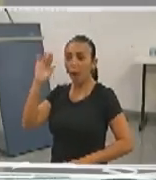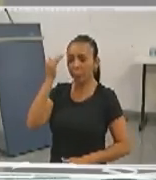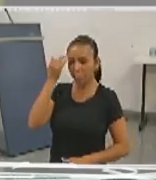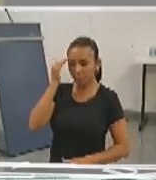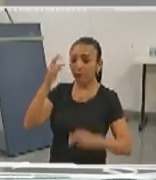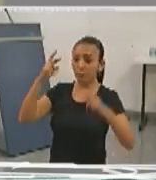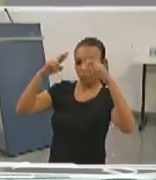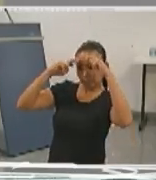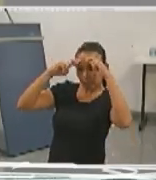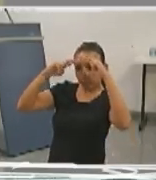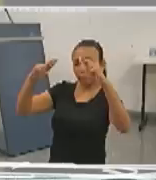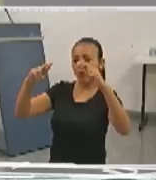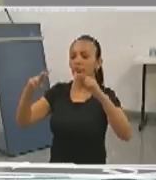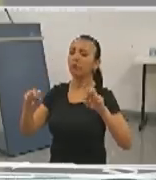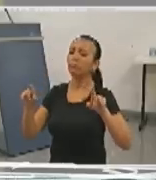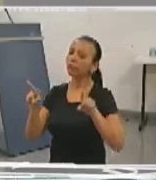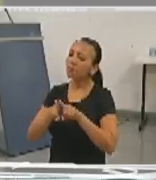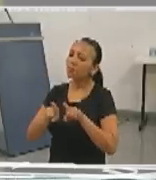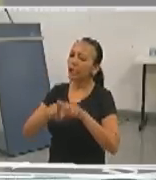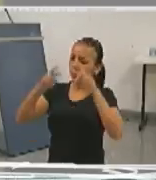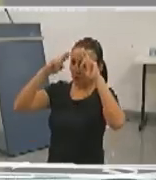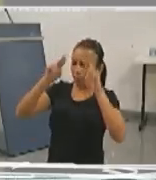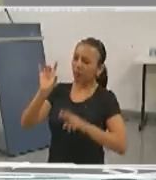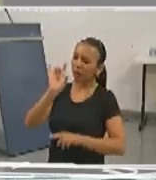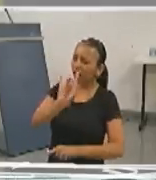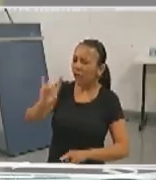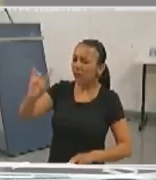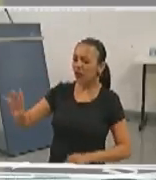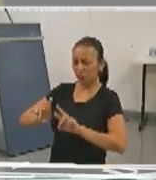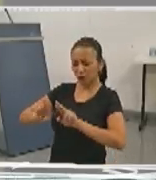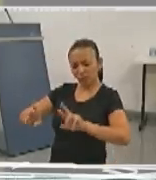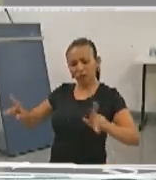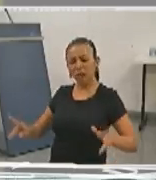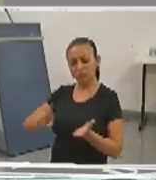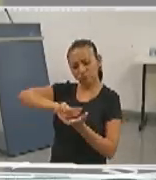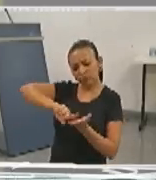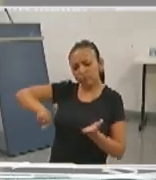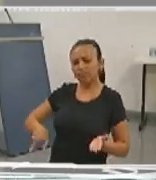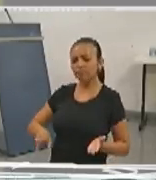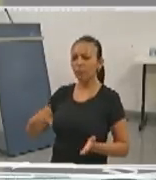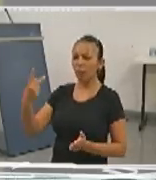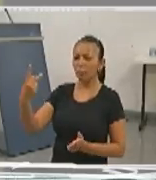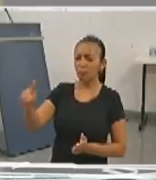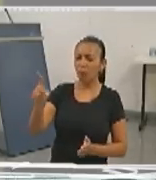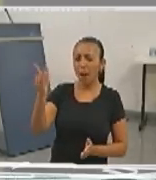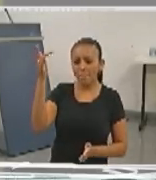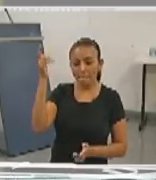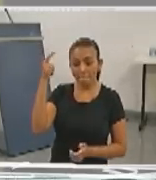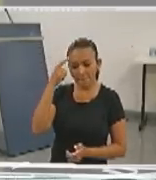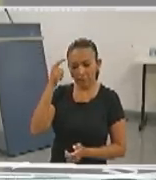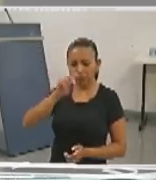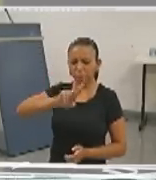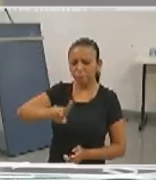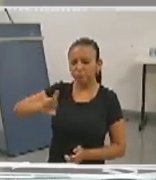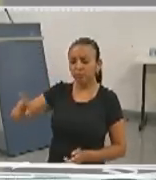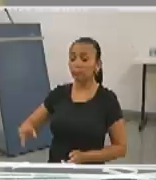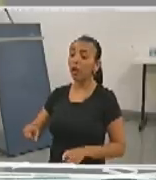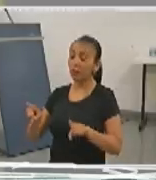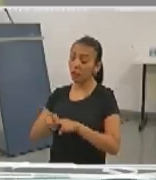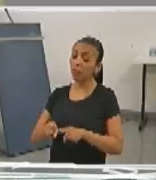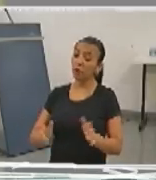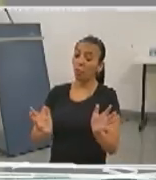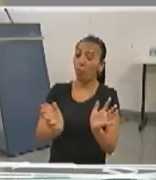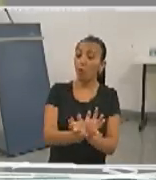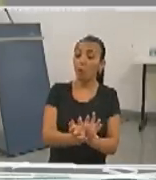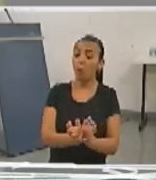respeitem, respeitem na sua diferença, na sua diversidade, na sua forma de pensar, no seu partido político,